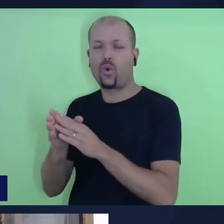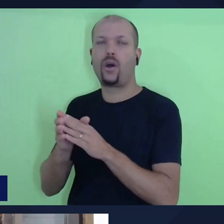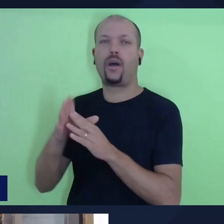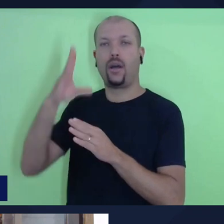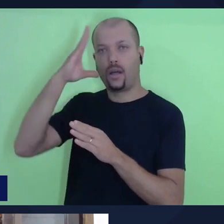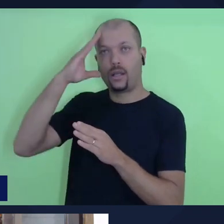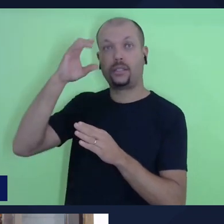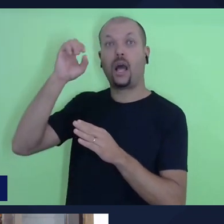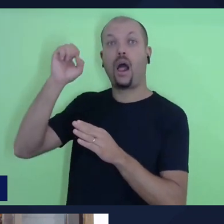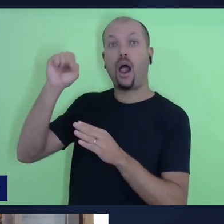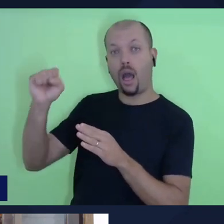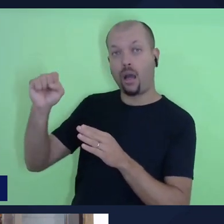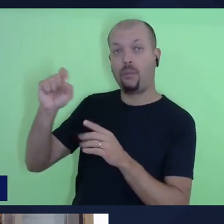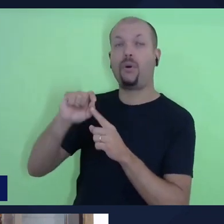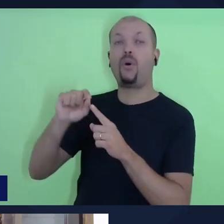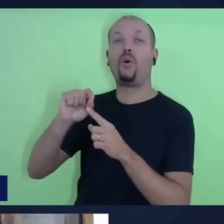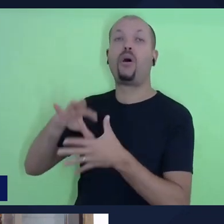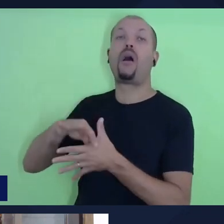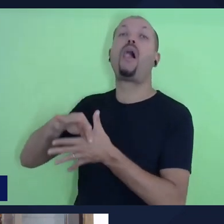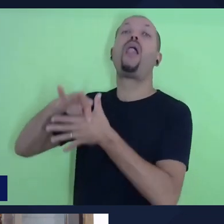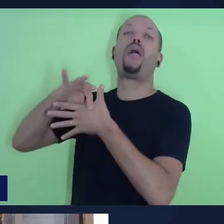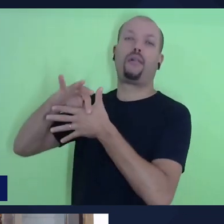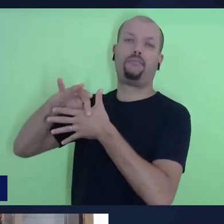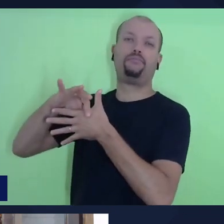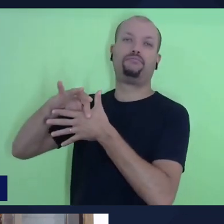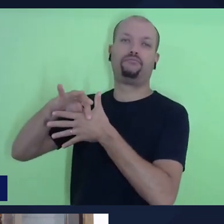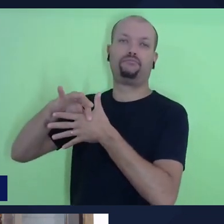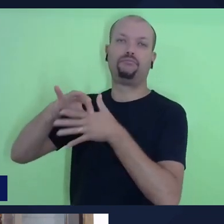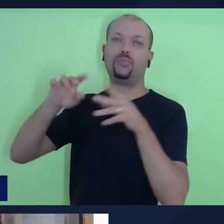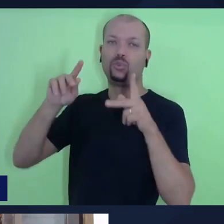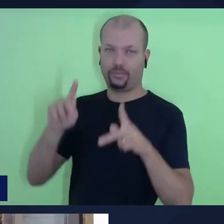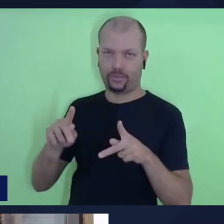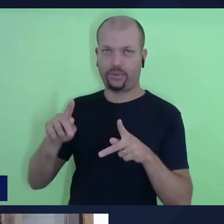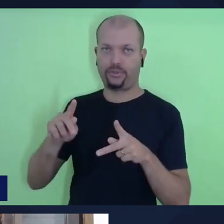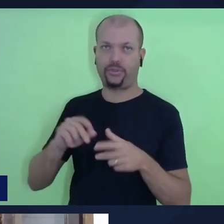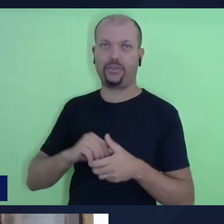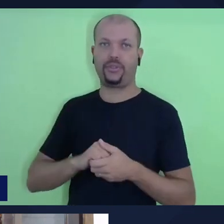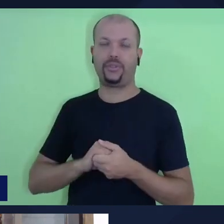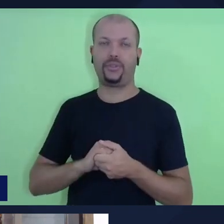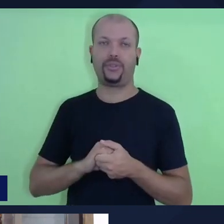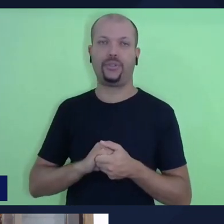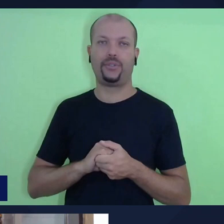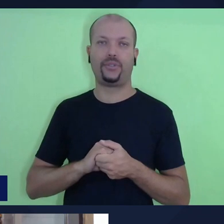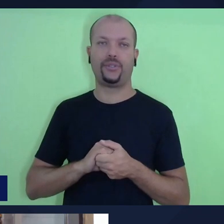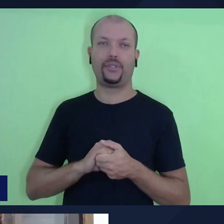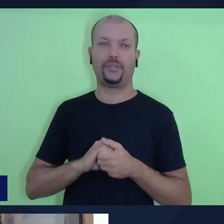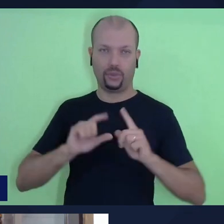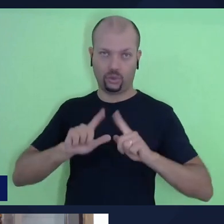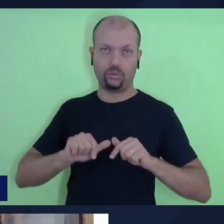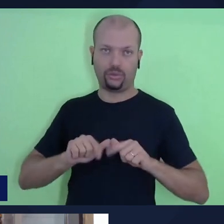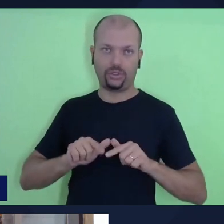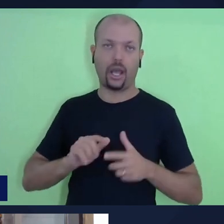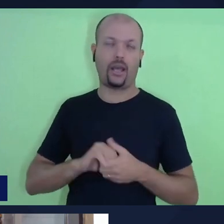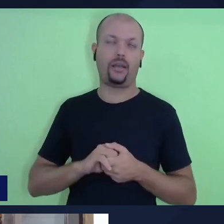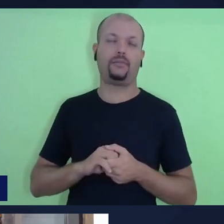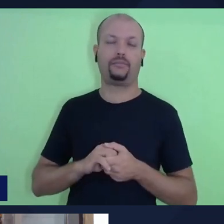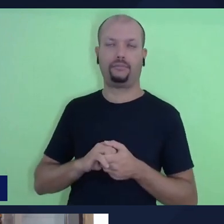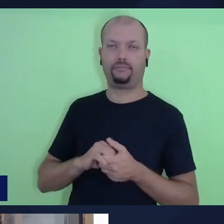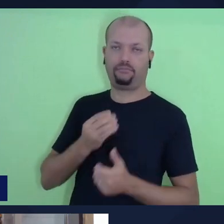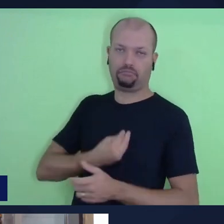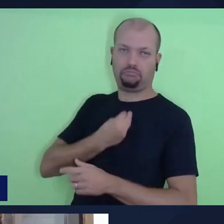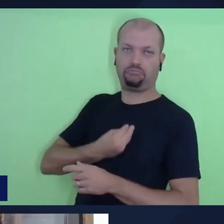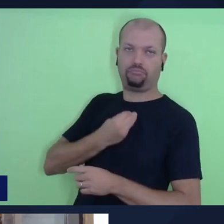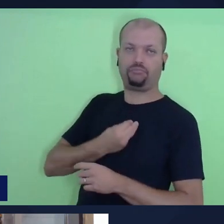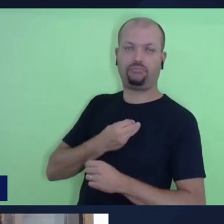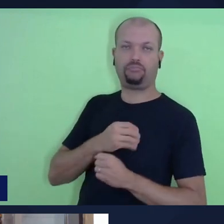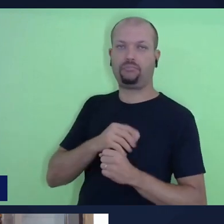aqui como soberano de, de, de, de Israel, né? Até aquele presente momento, as tribos não estão